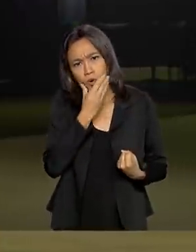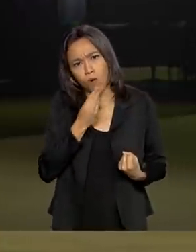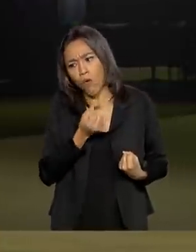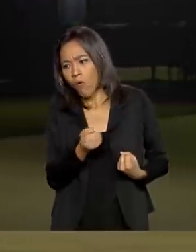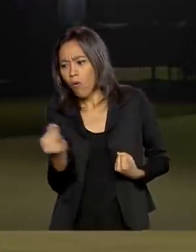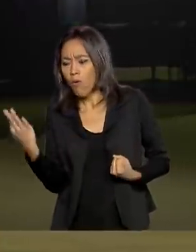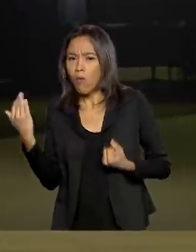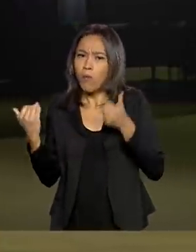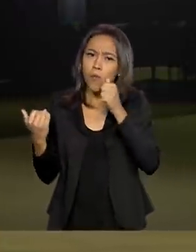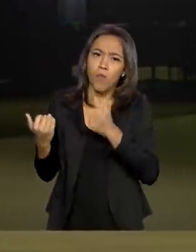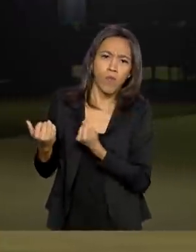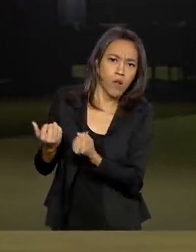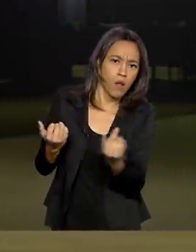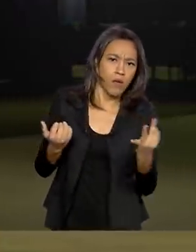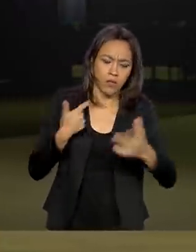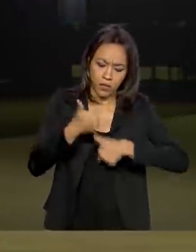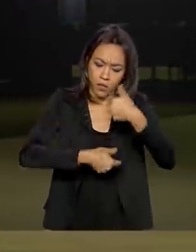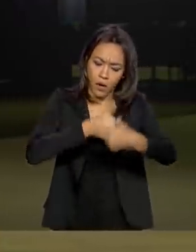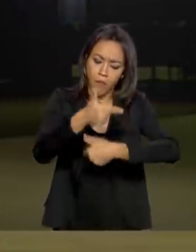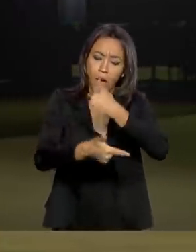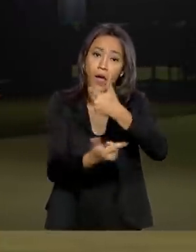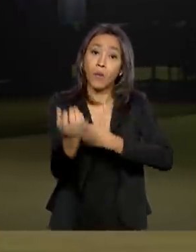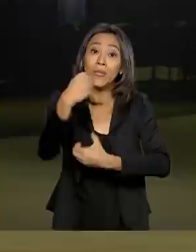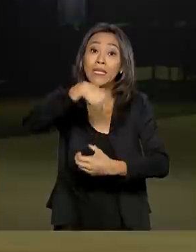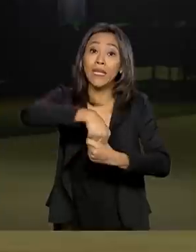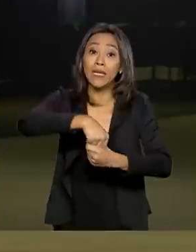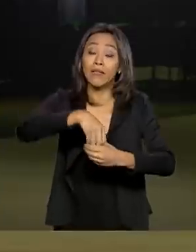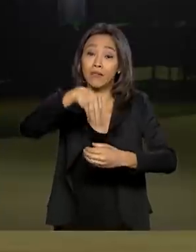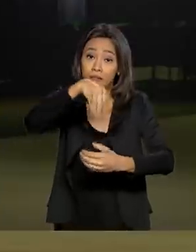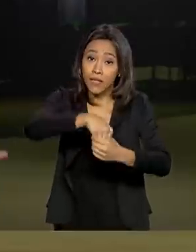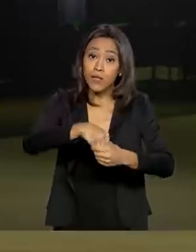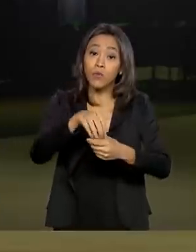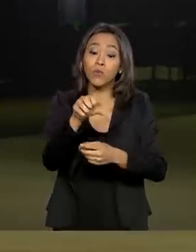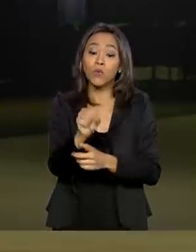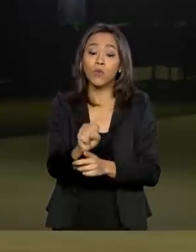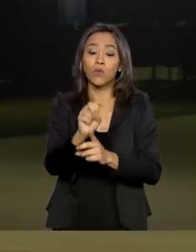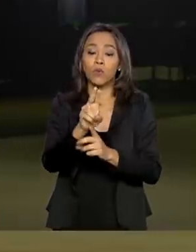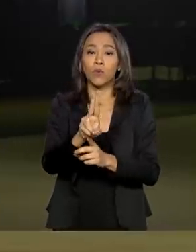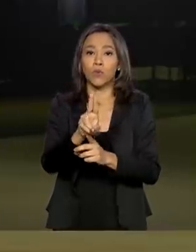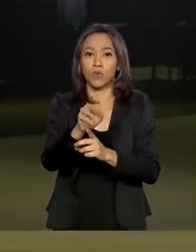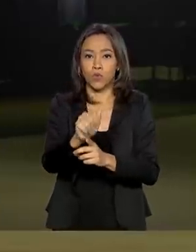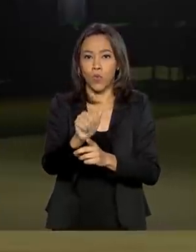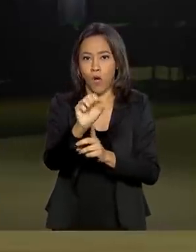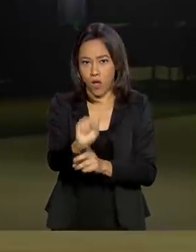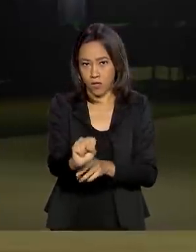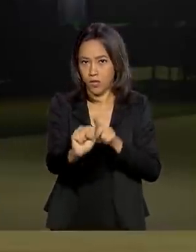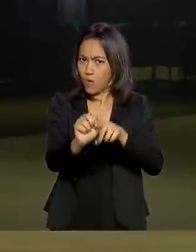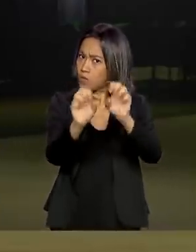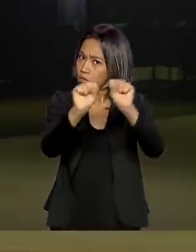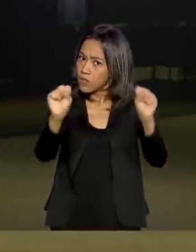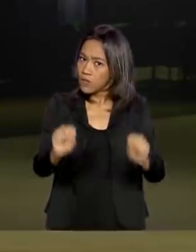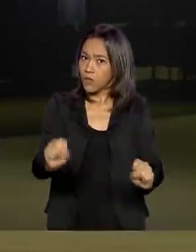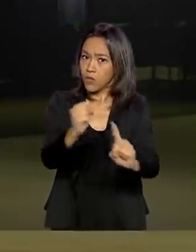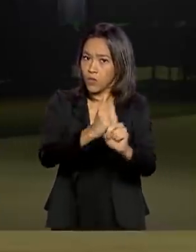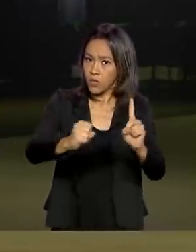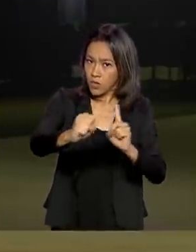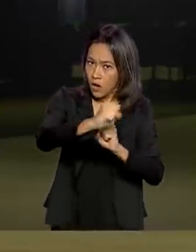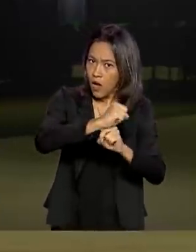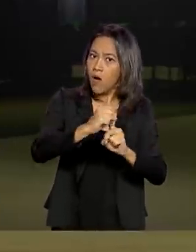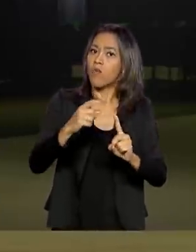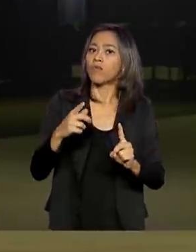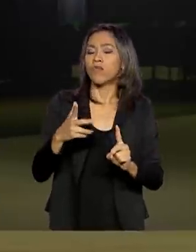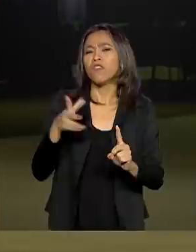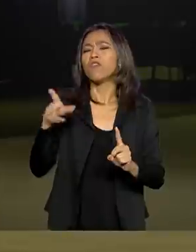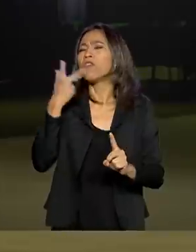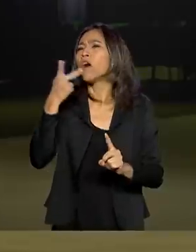que trabalham na assistência social, no SUS, a gente fala muito do SUS, né, que é mais conhecido. Mas nós temos um outro sistema, que é o SUS,